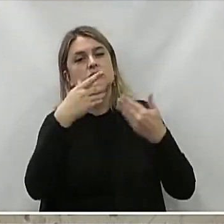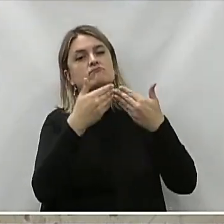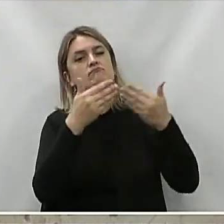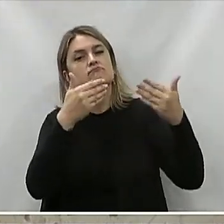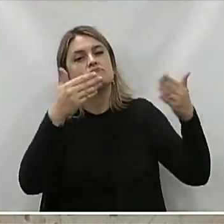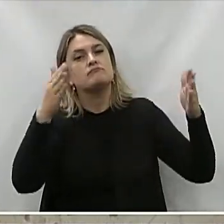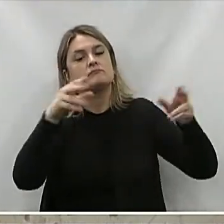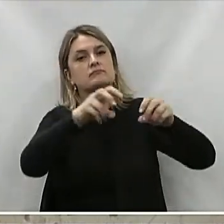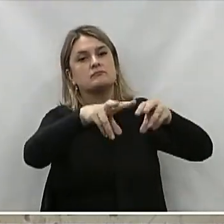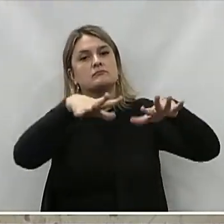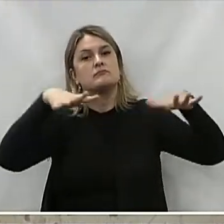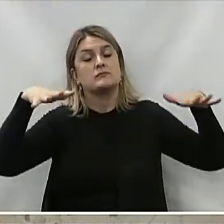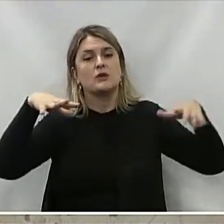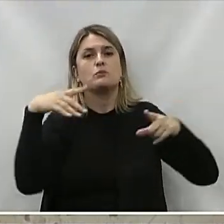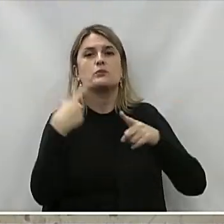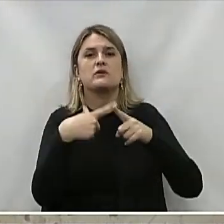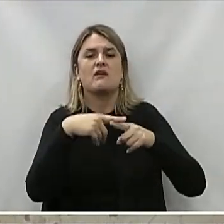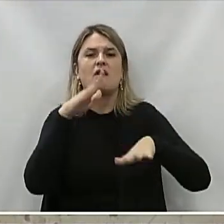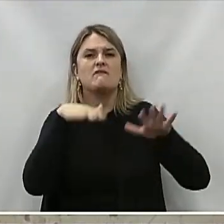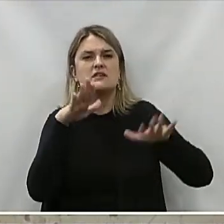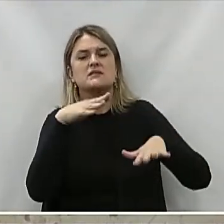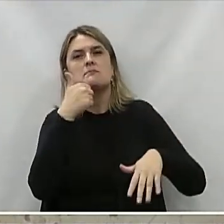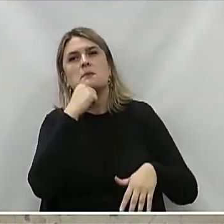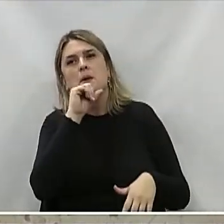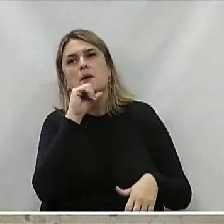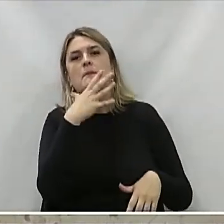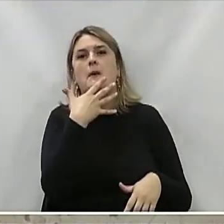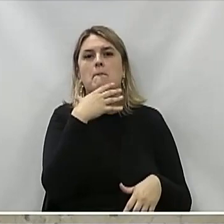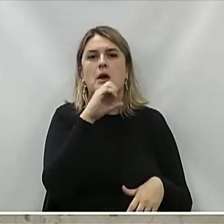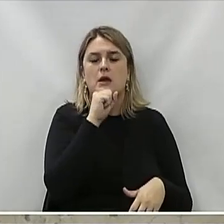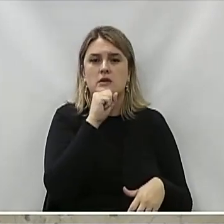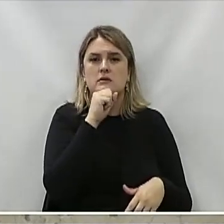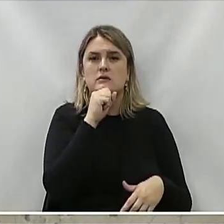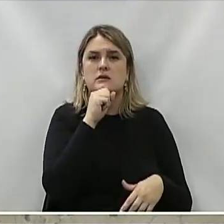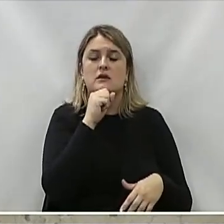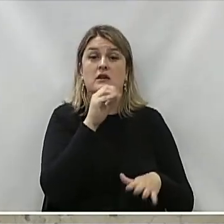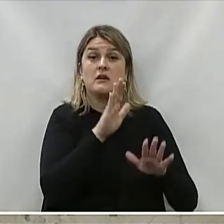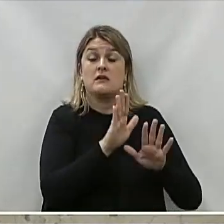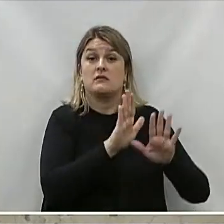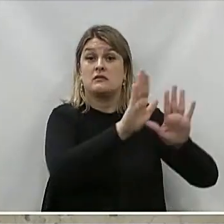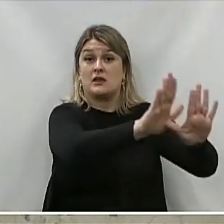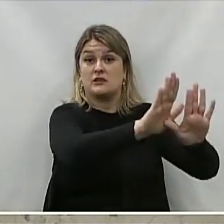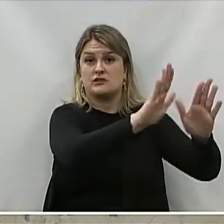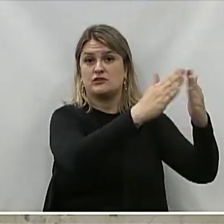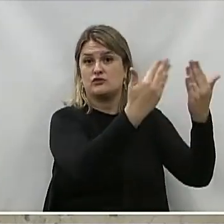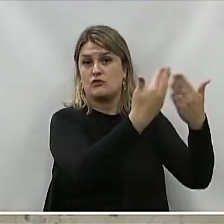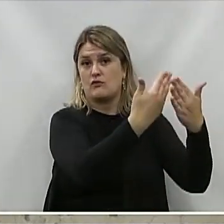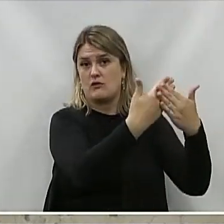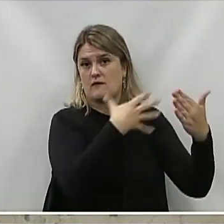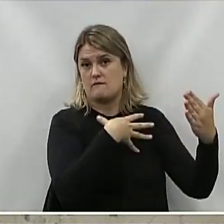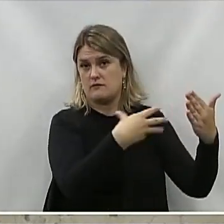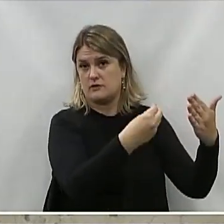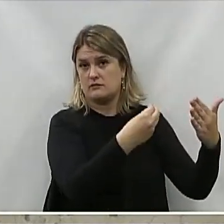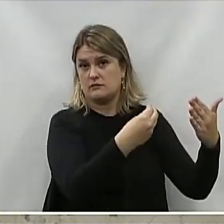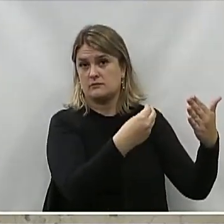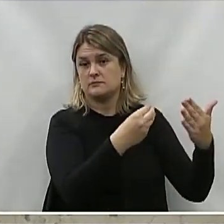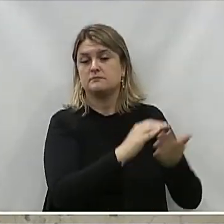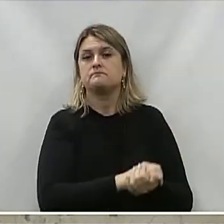espaço Para essa audiência pública Porque muitos pais Que deixam seus filhos No portão Da escola